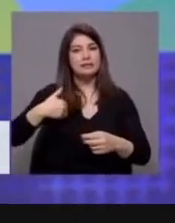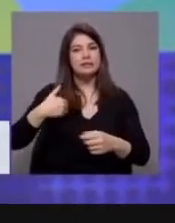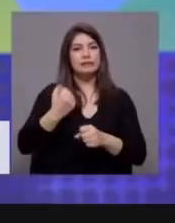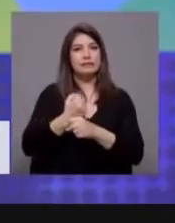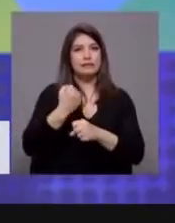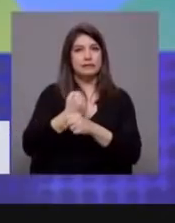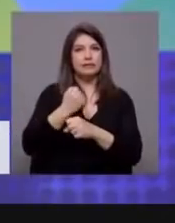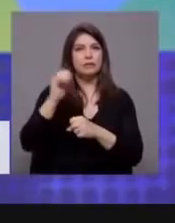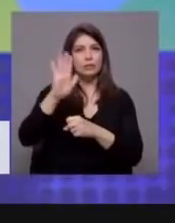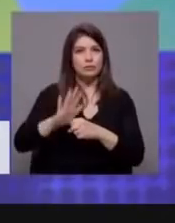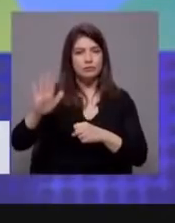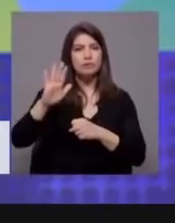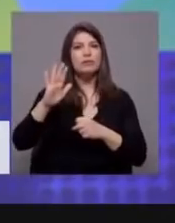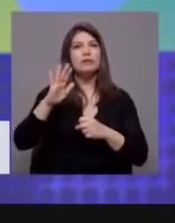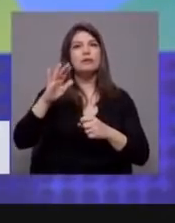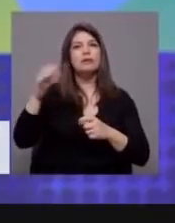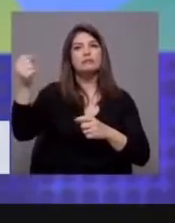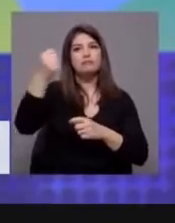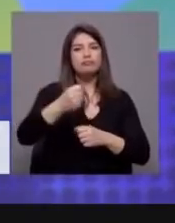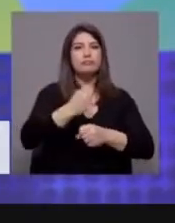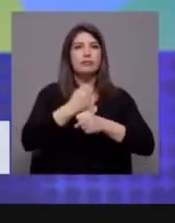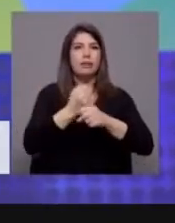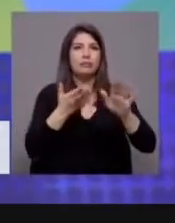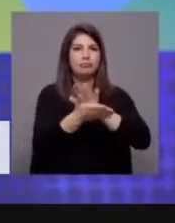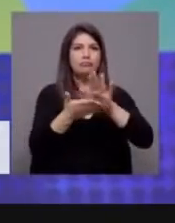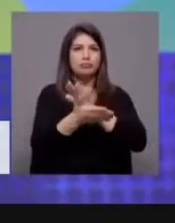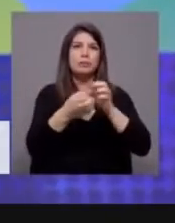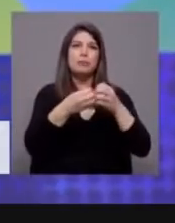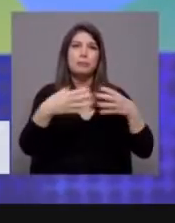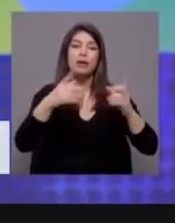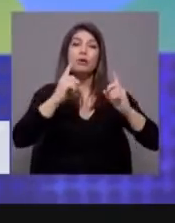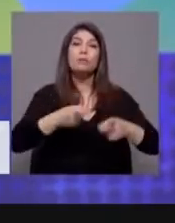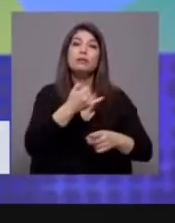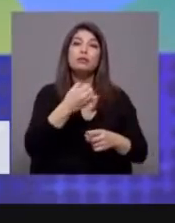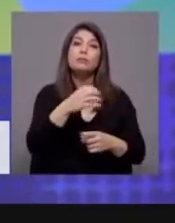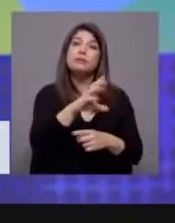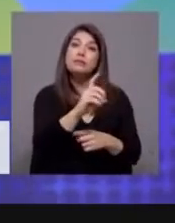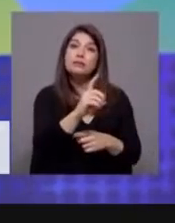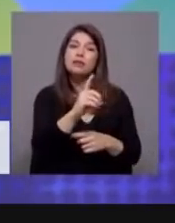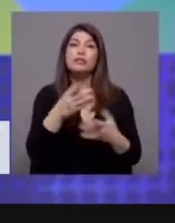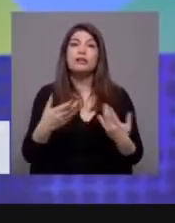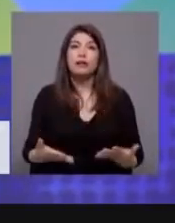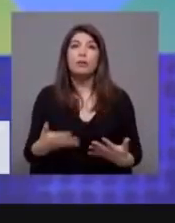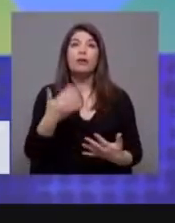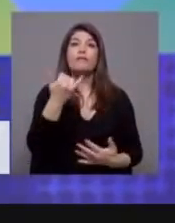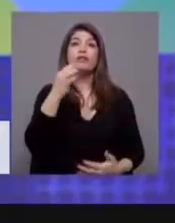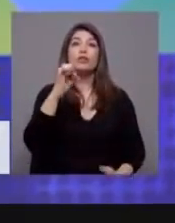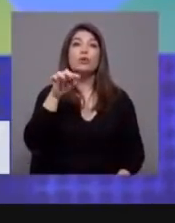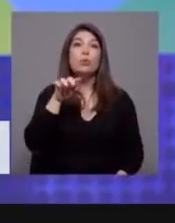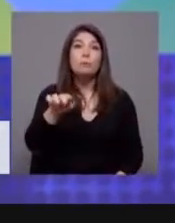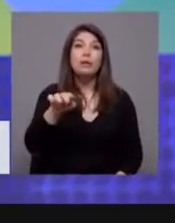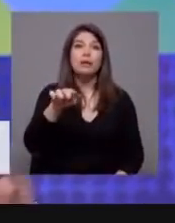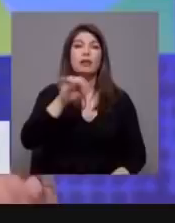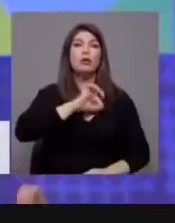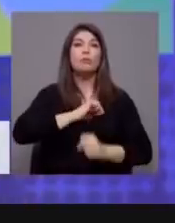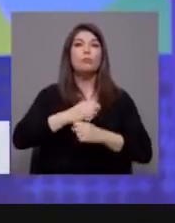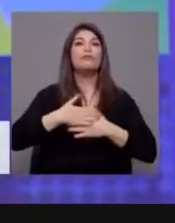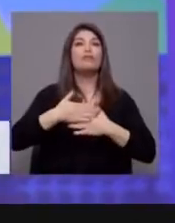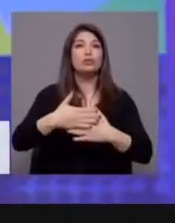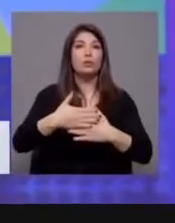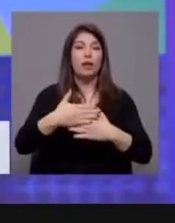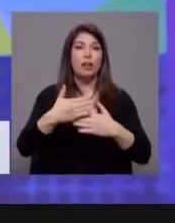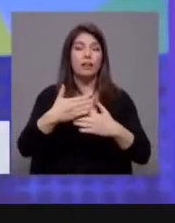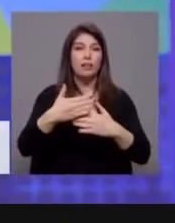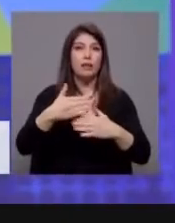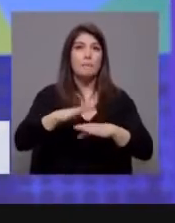de Saúde desde o orçamento de 2016. Neste momento, o Serviço Nacional de Saúde tem mais 28 mil profissionais do que tinha